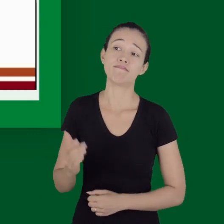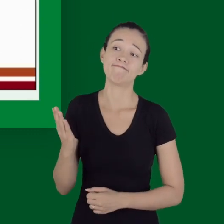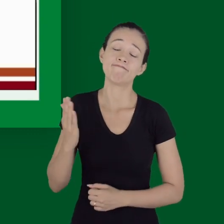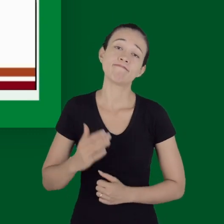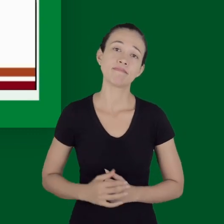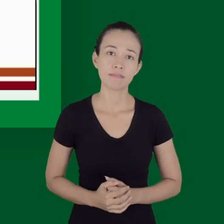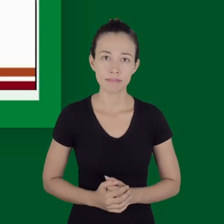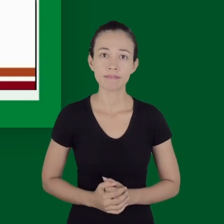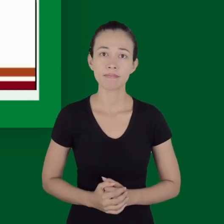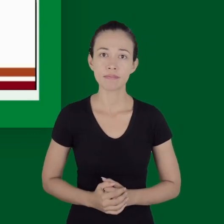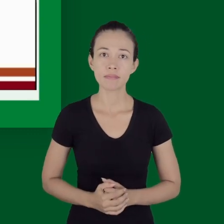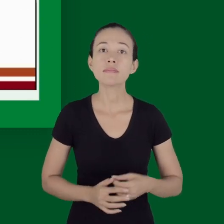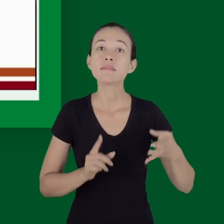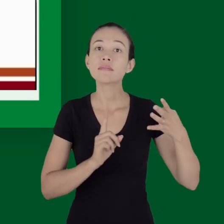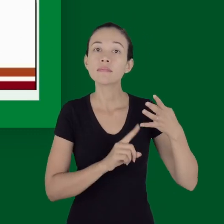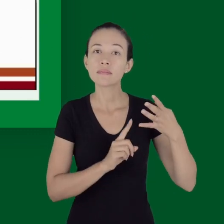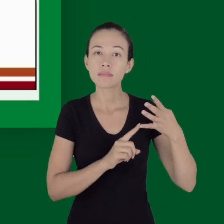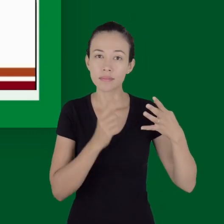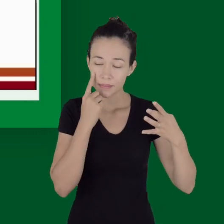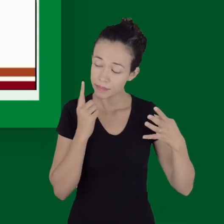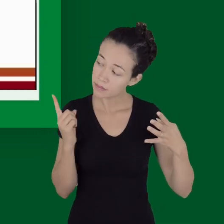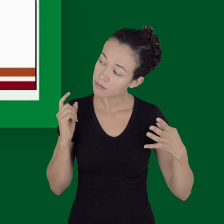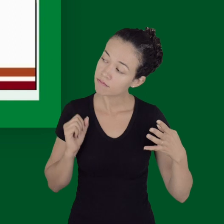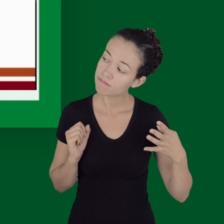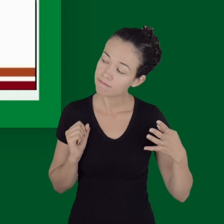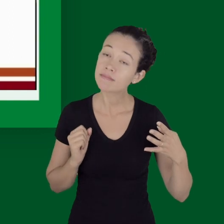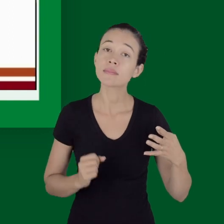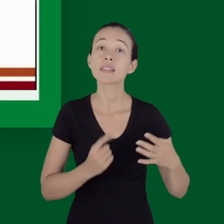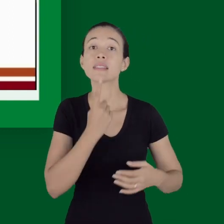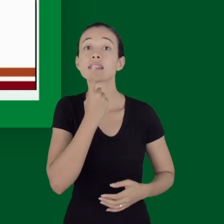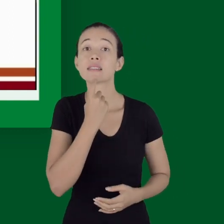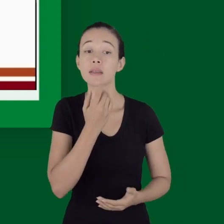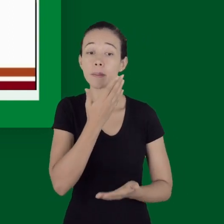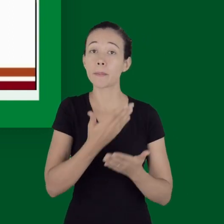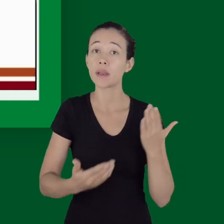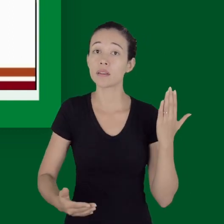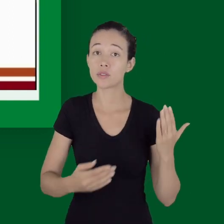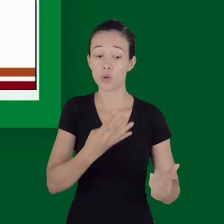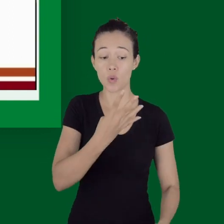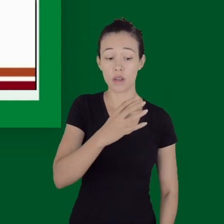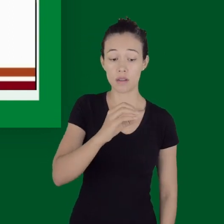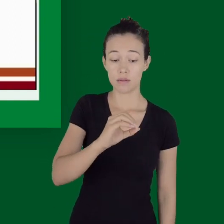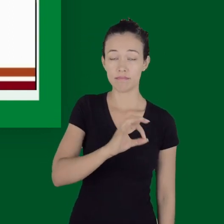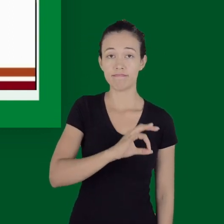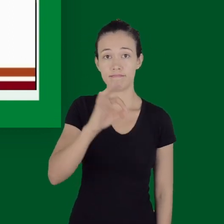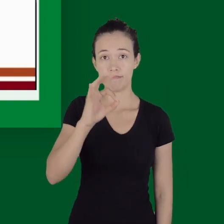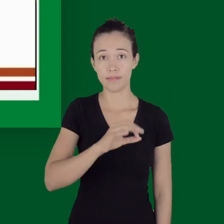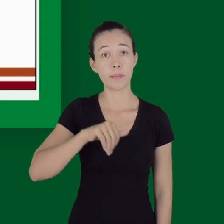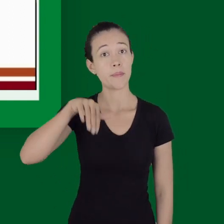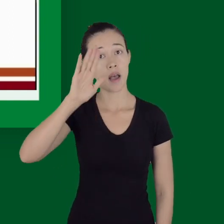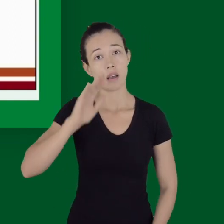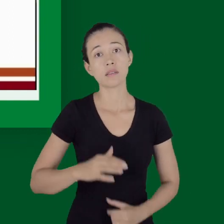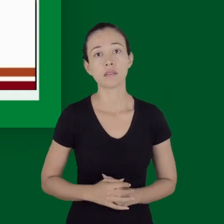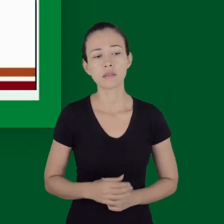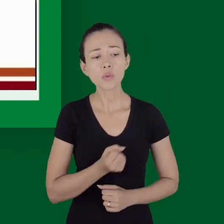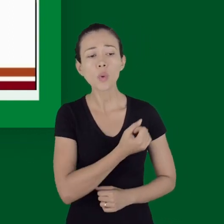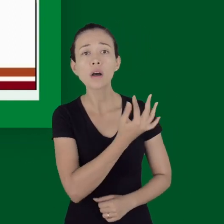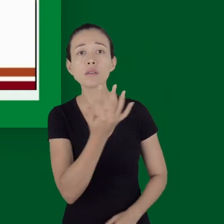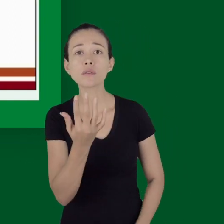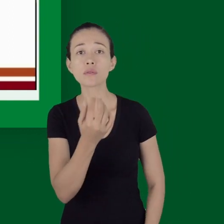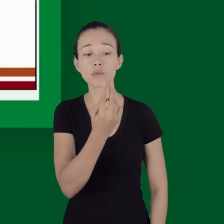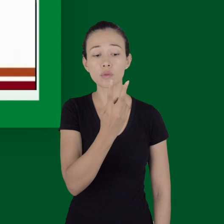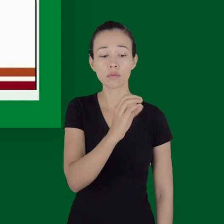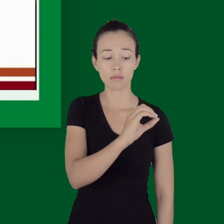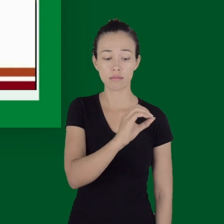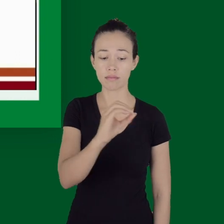E o choque grau 4, que é uma perda de mais de 40% do volume sanguíneo, mais de 2000 ml. Então, a já vai